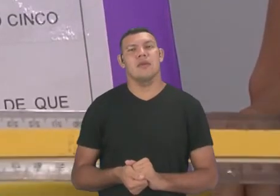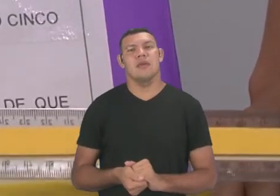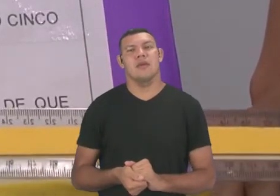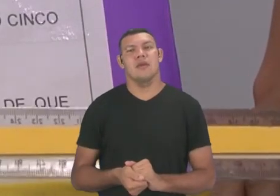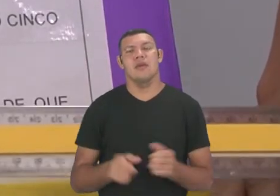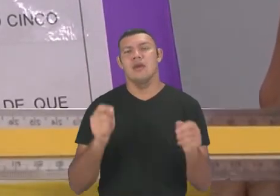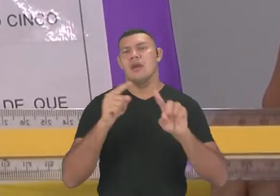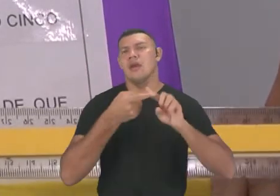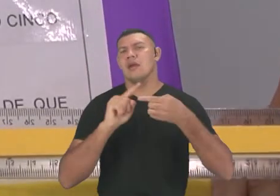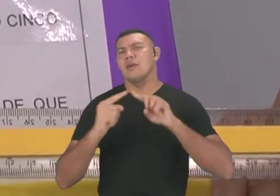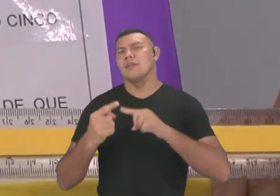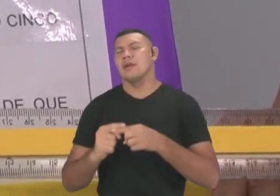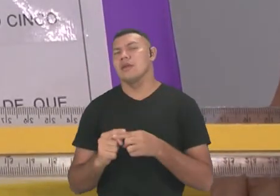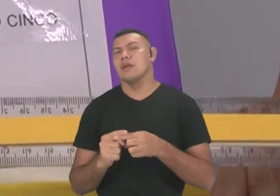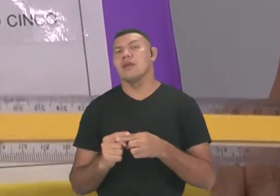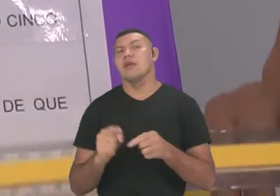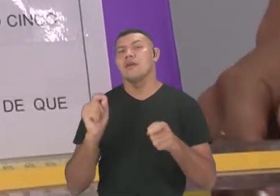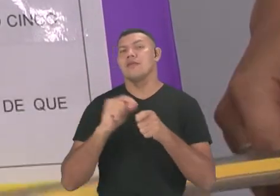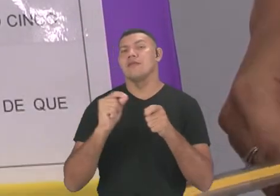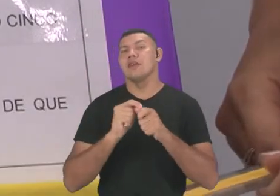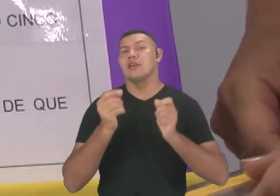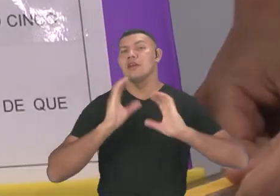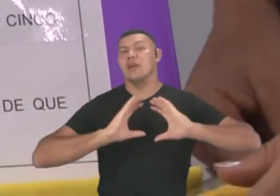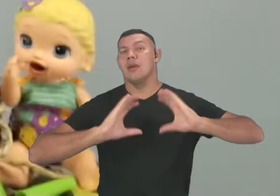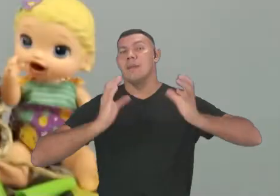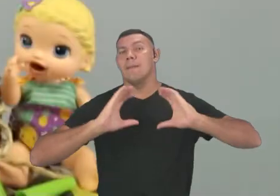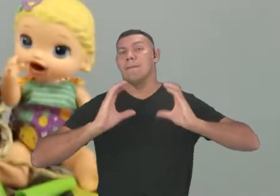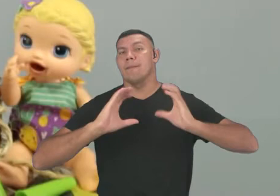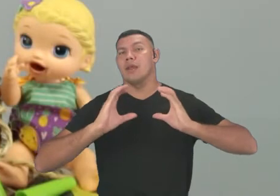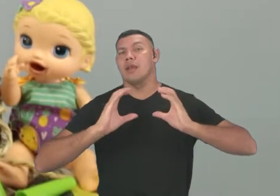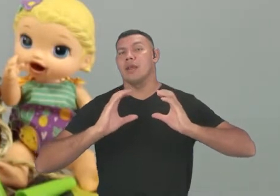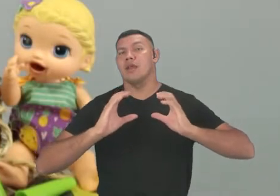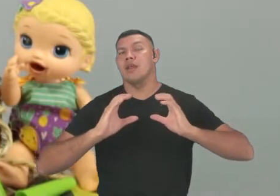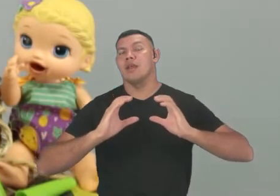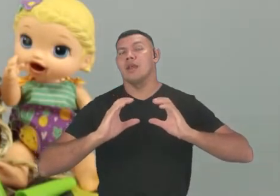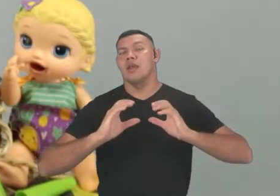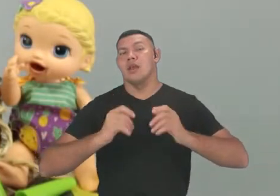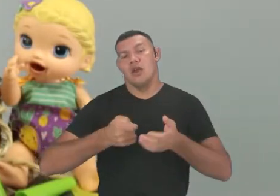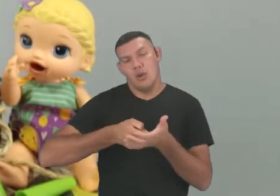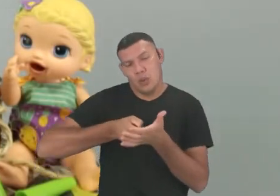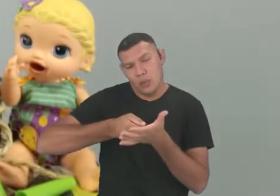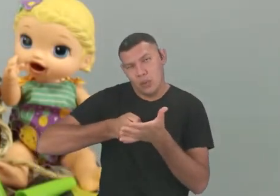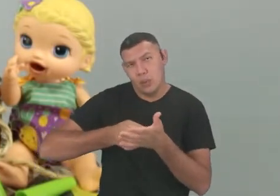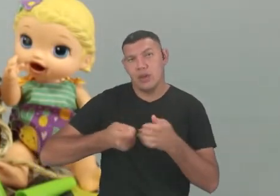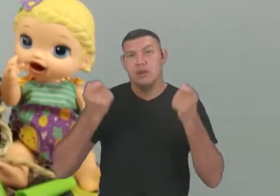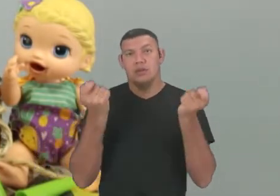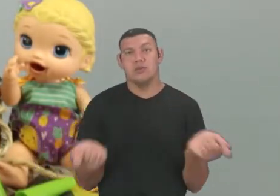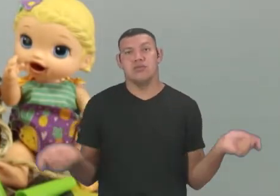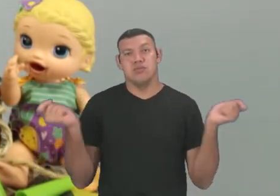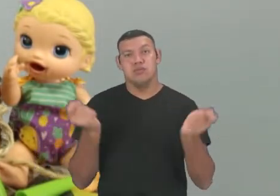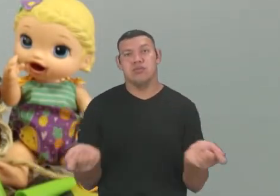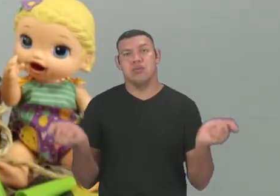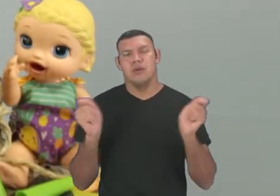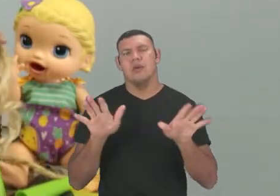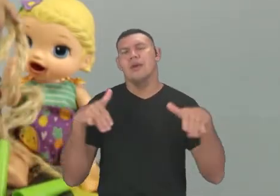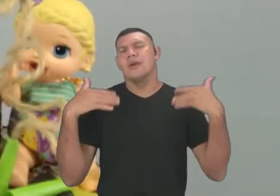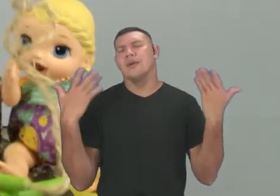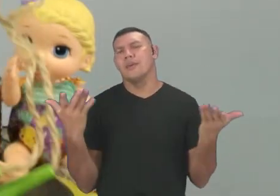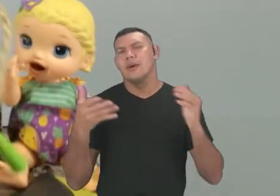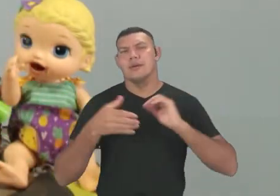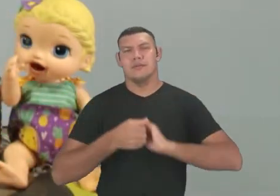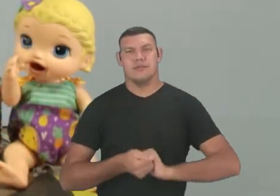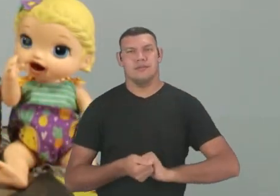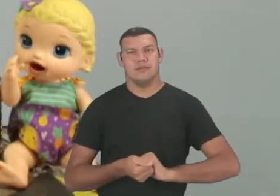corda e a bola de gude? Alguém lembra? Eu mostrei para vocês a corda e a bolinha de gude. Alguém lembra de que